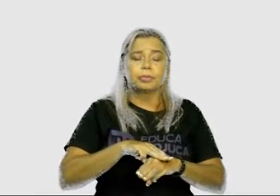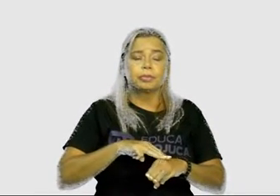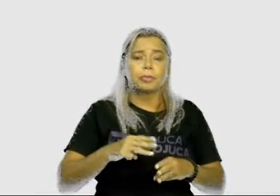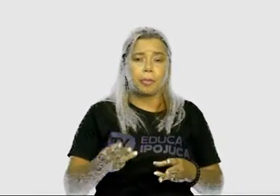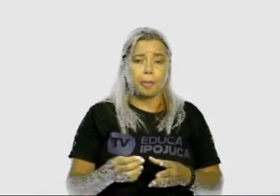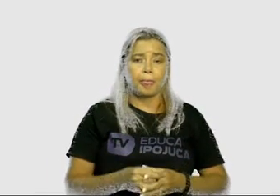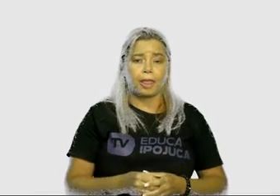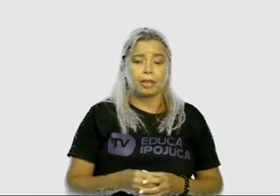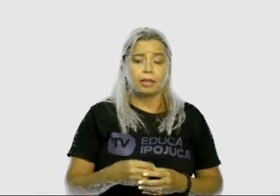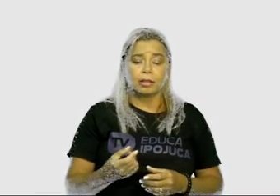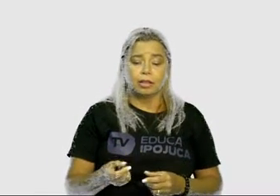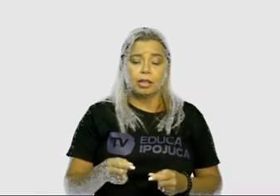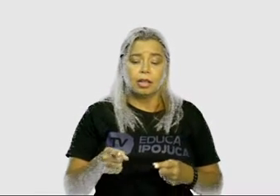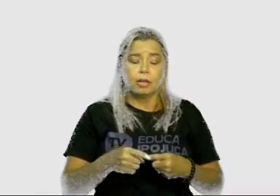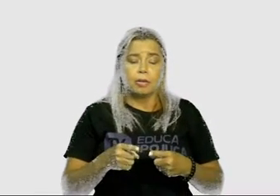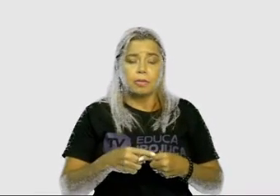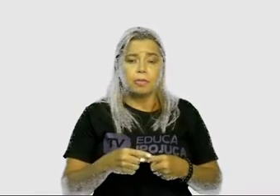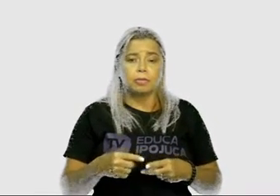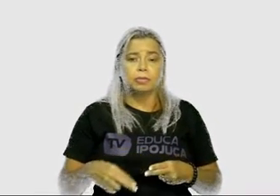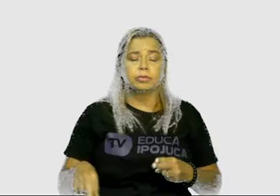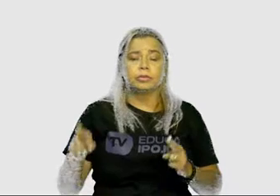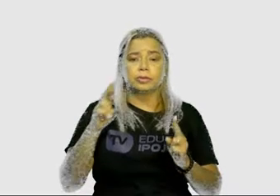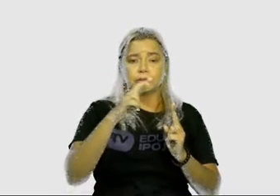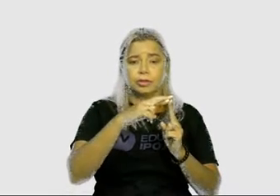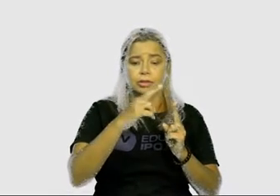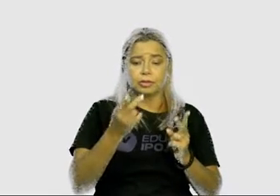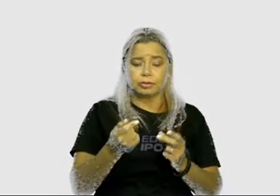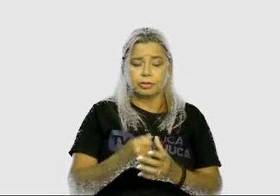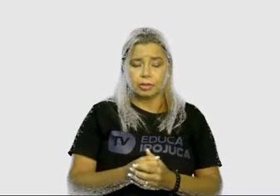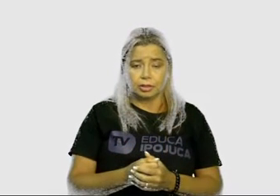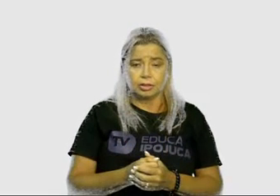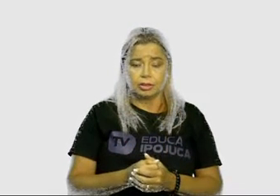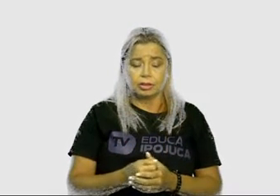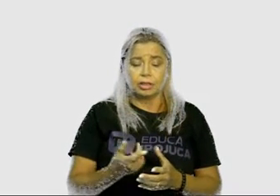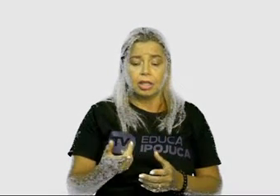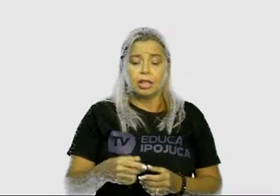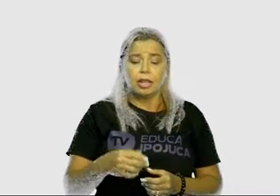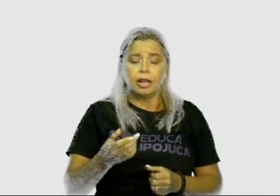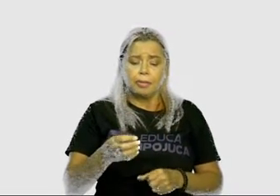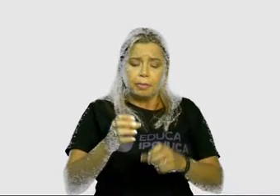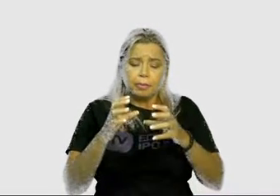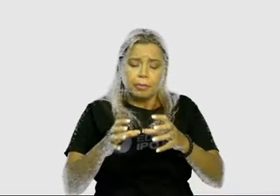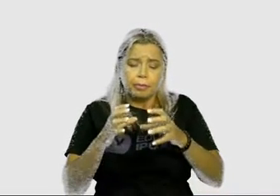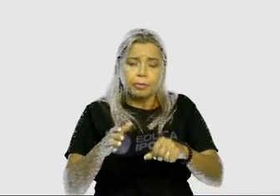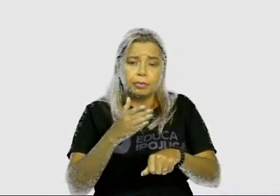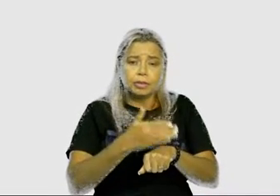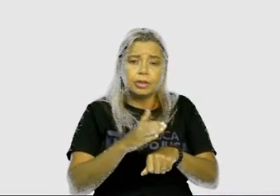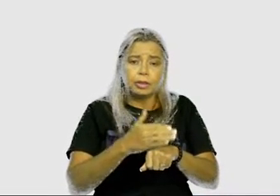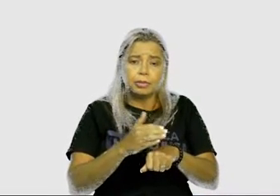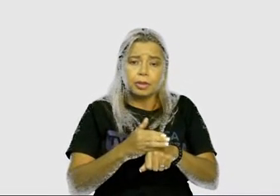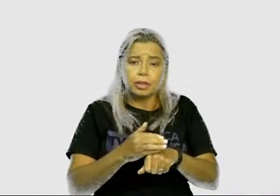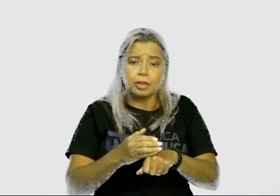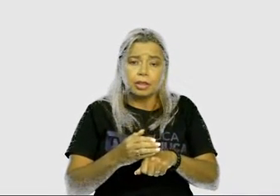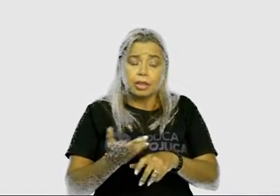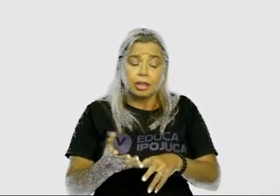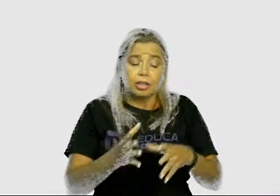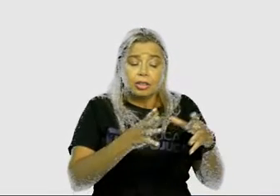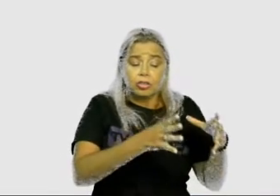como ponto de referência, a bolinha branca está à esquerda ou à direita?